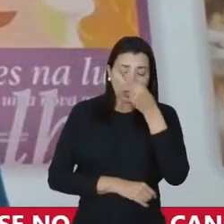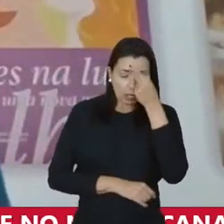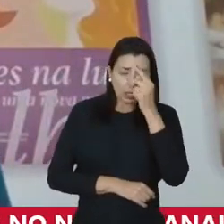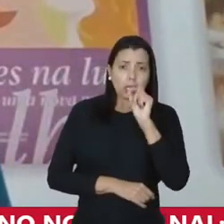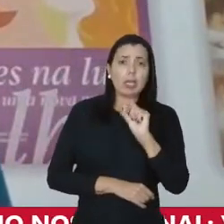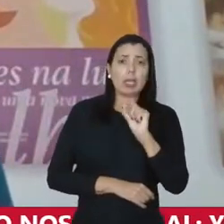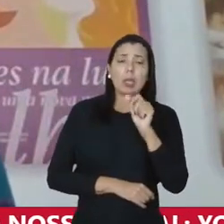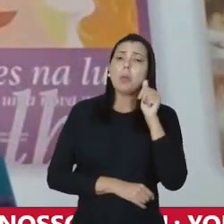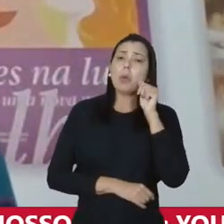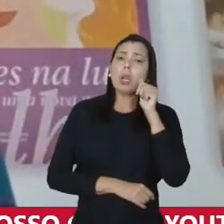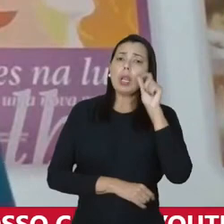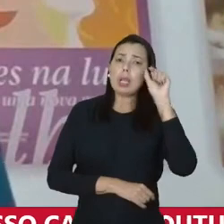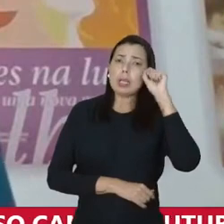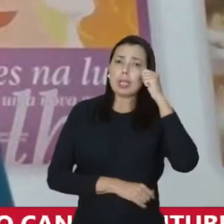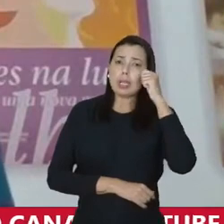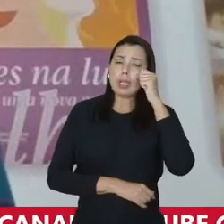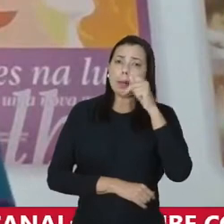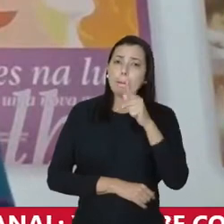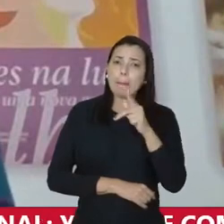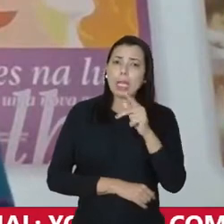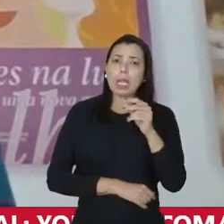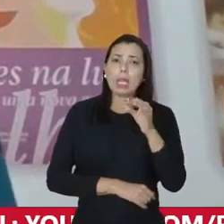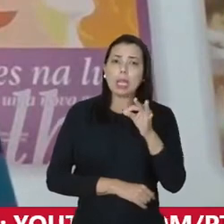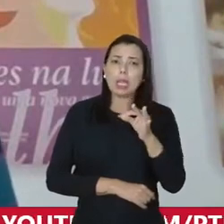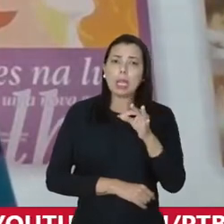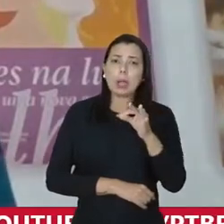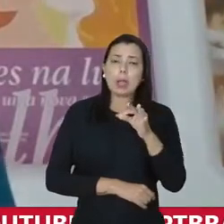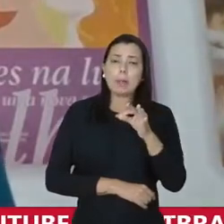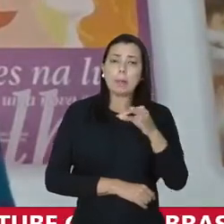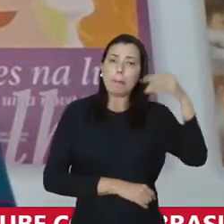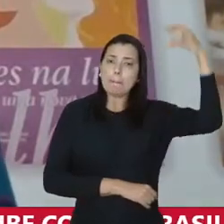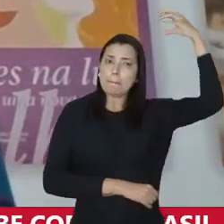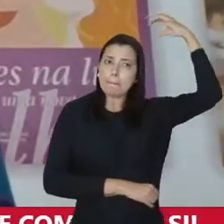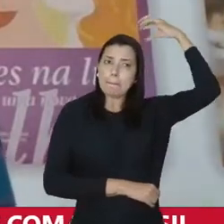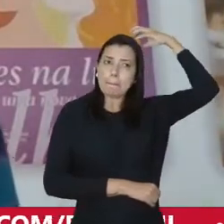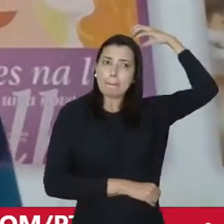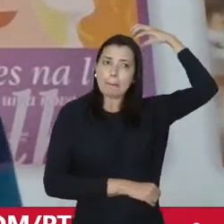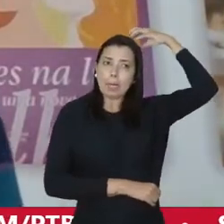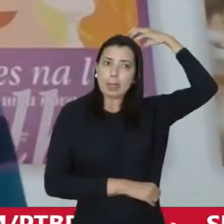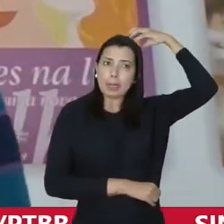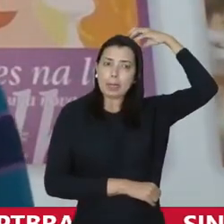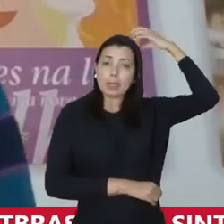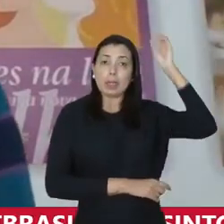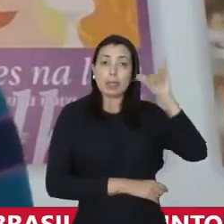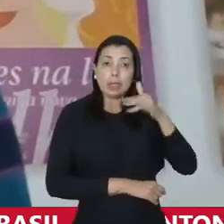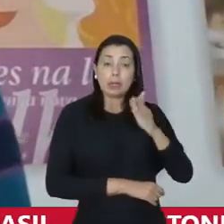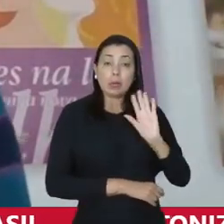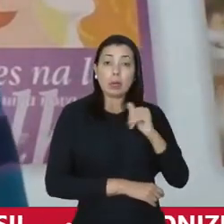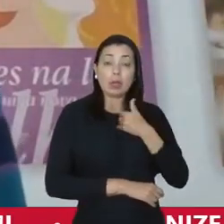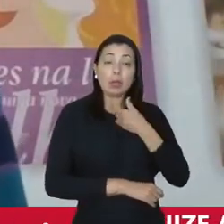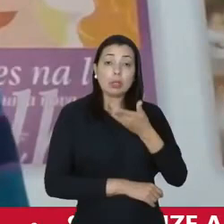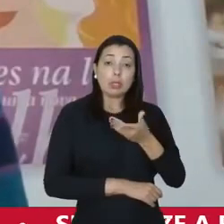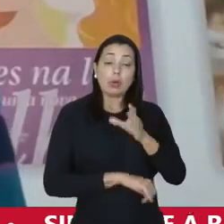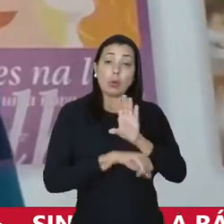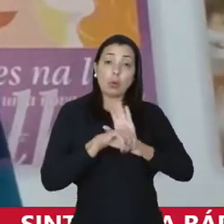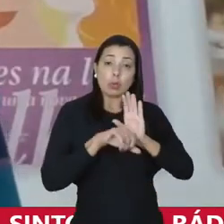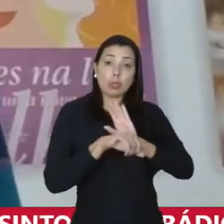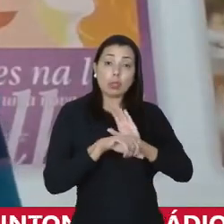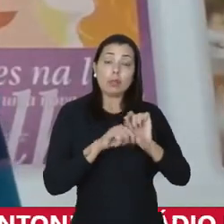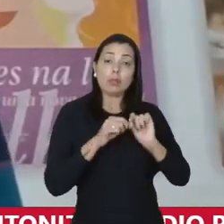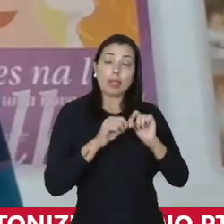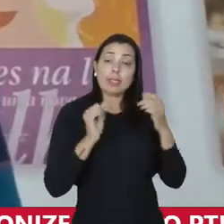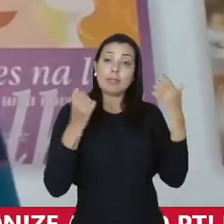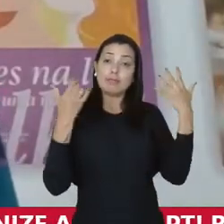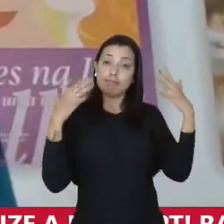uma mulher negra petista, Benedita da Silva. Então, a nossa Constituição, que fez